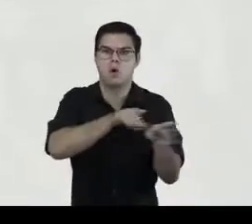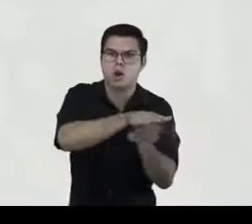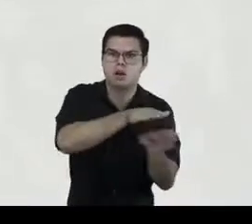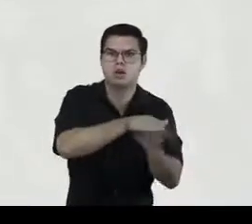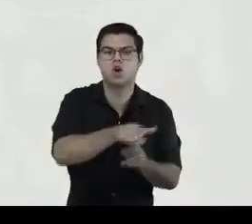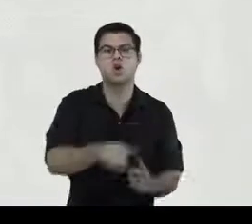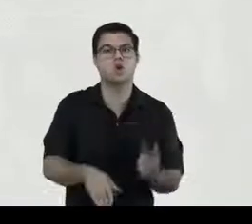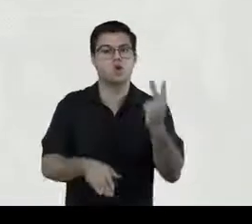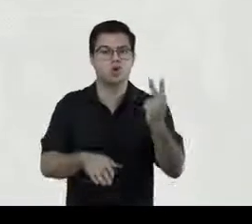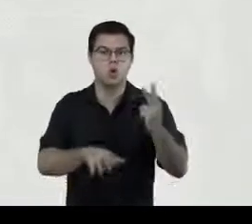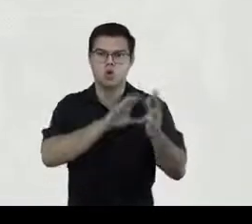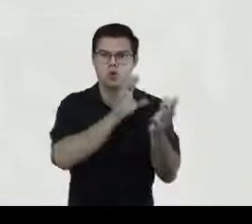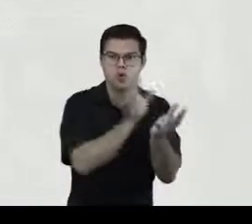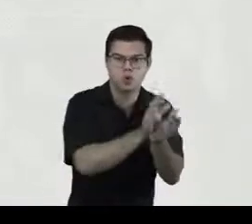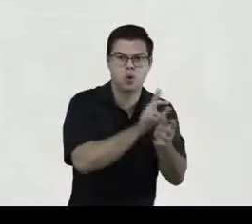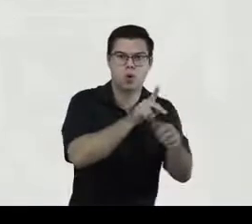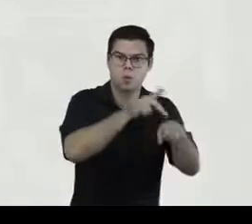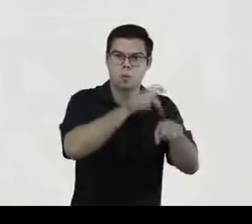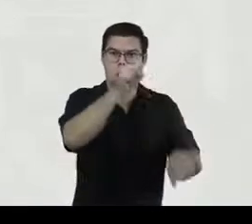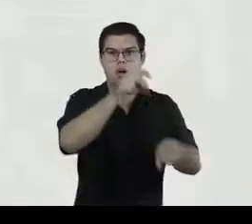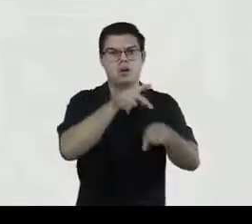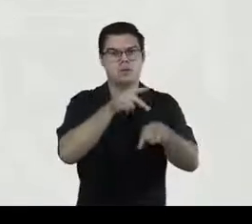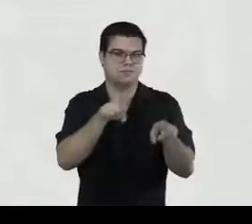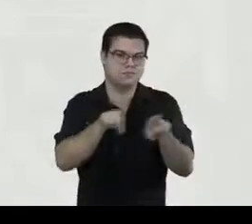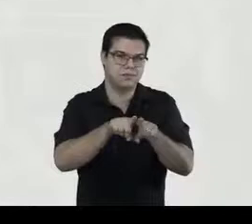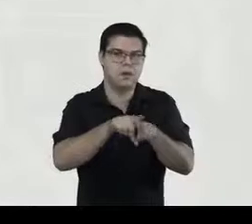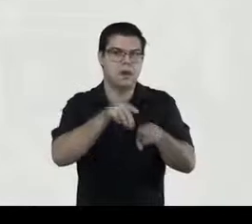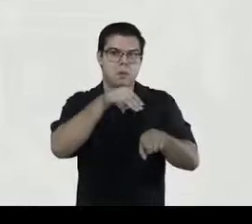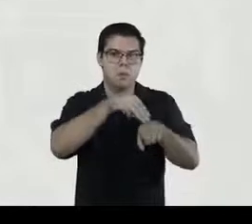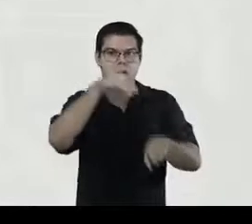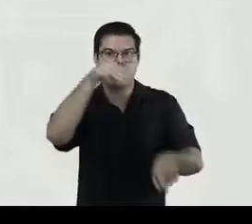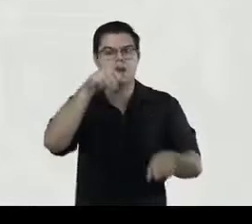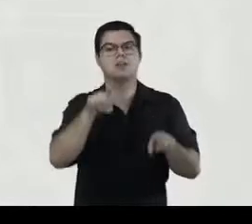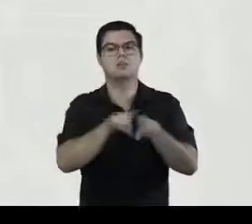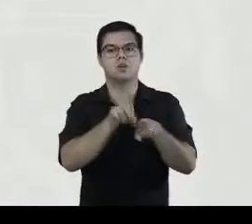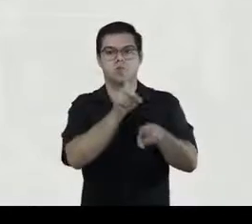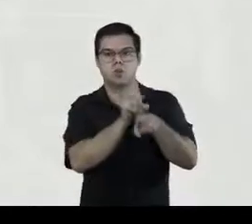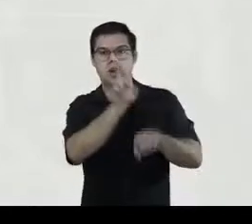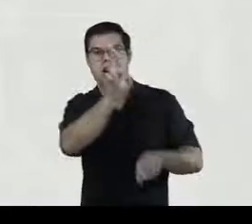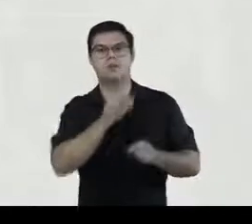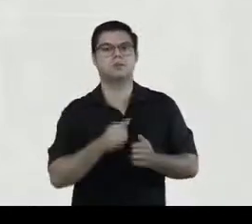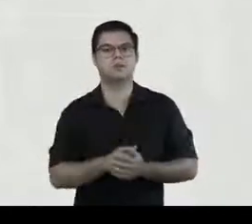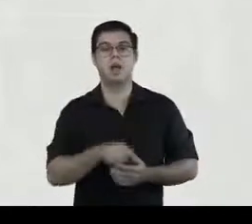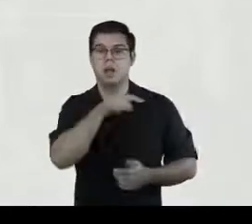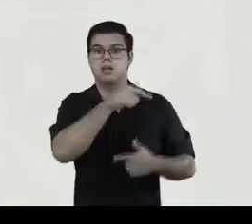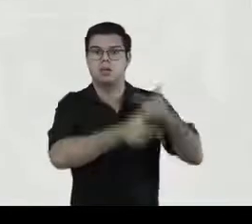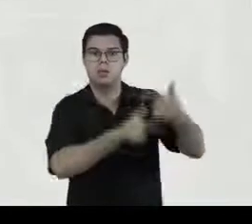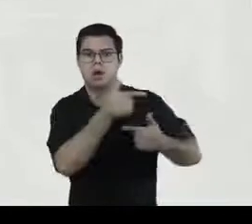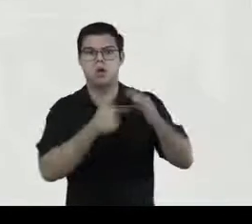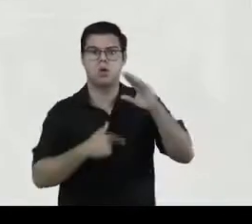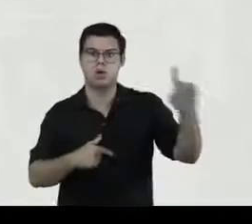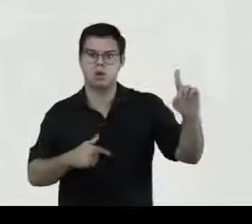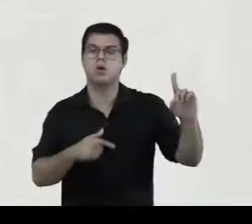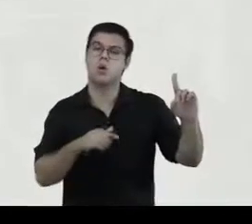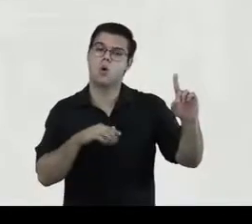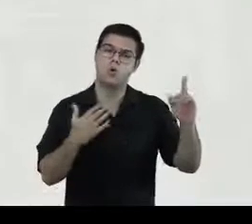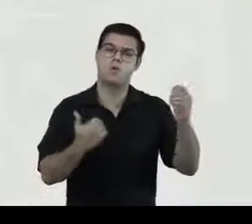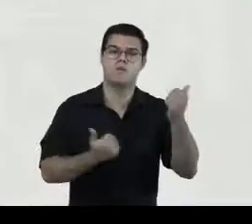programas de pós-graduação em nível de mestrado e doutorado, nos quais atua como coordenadora e vice.